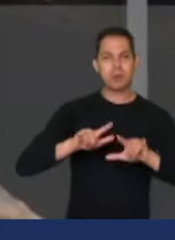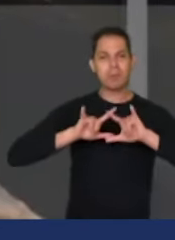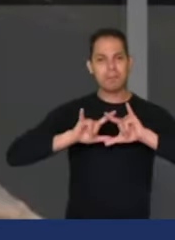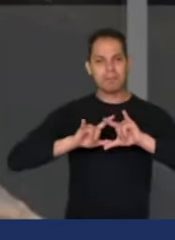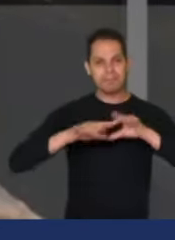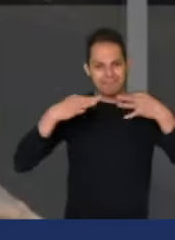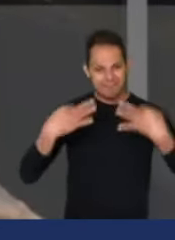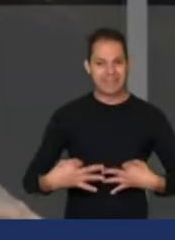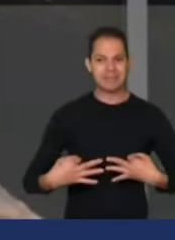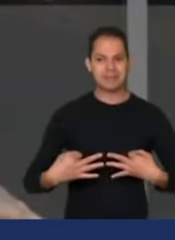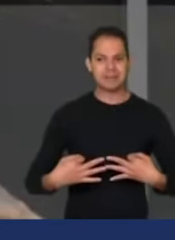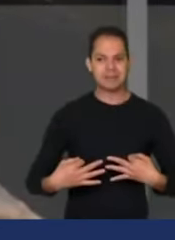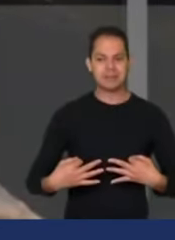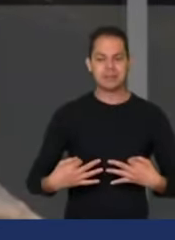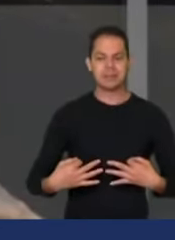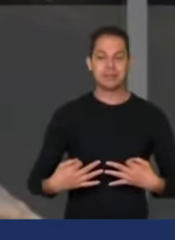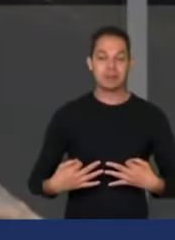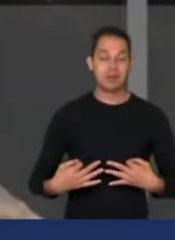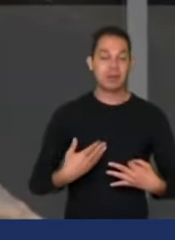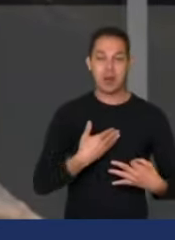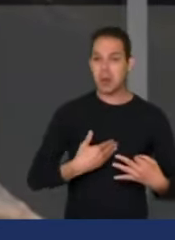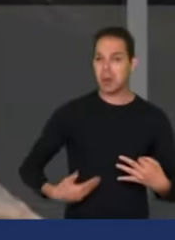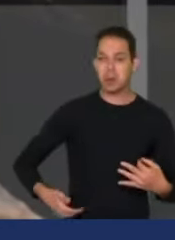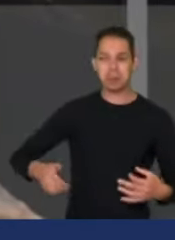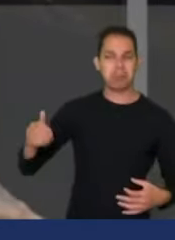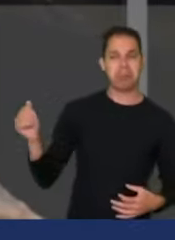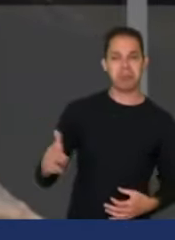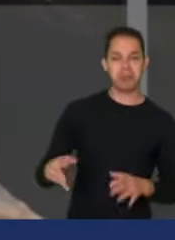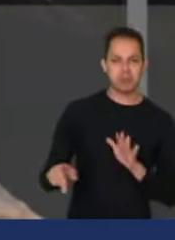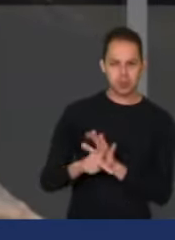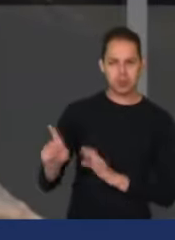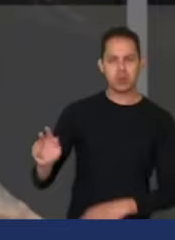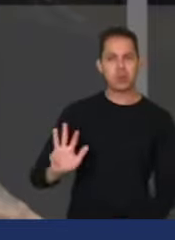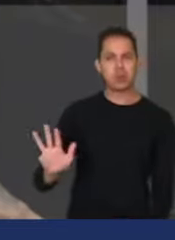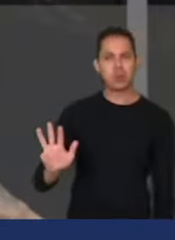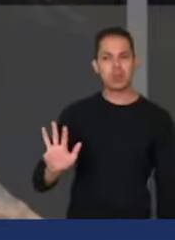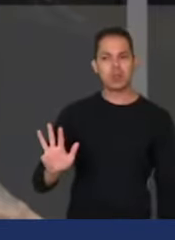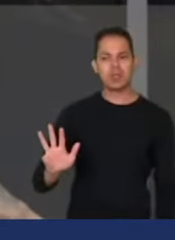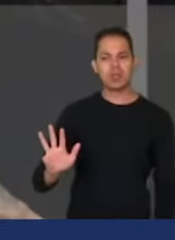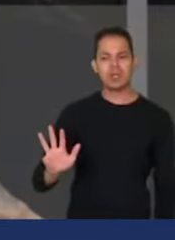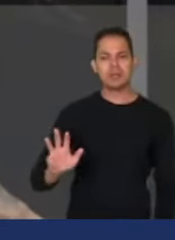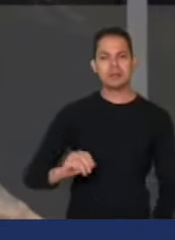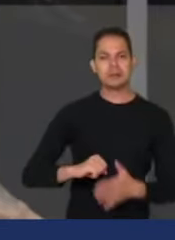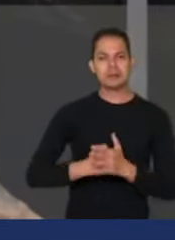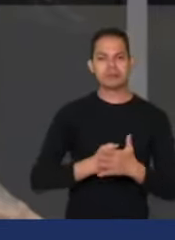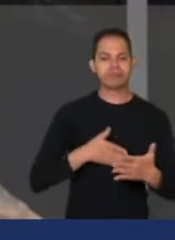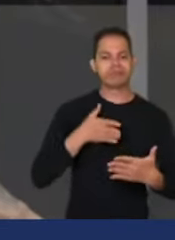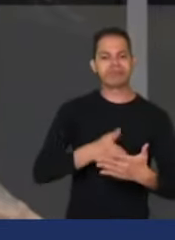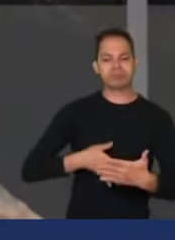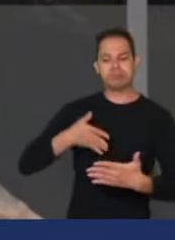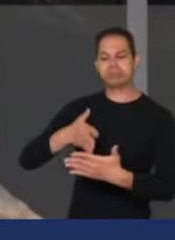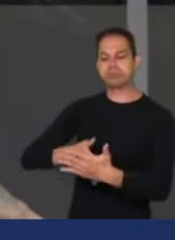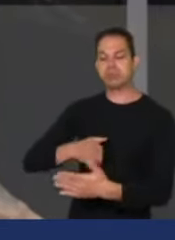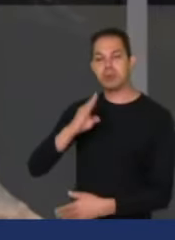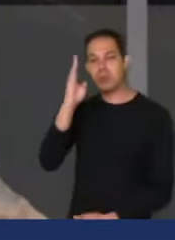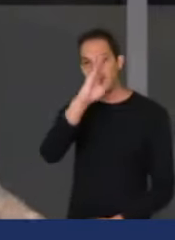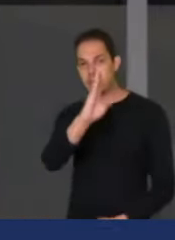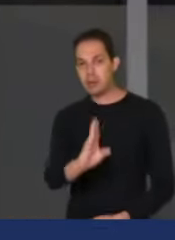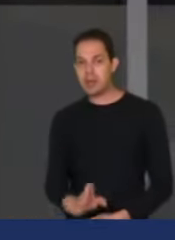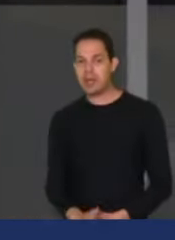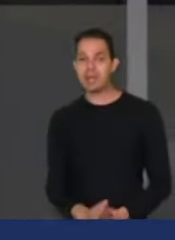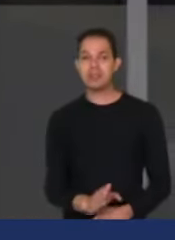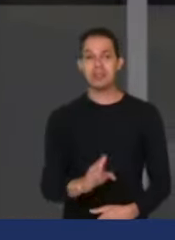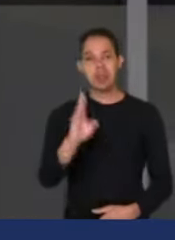Esse é o desgoverno Lula. Alguém que está atravancando o Brasil e levando o Brasil à